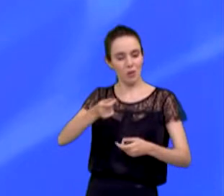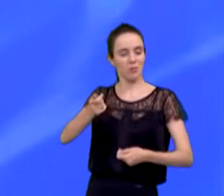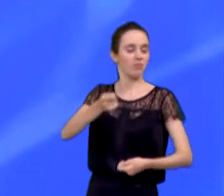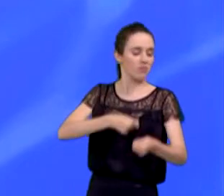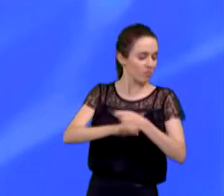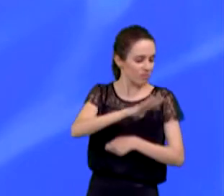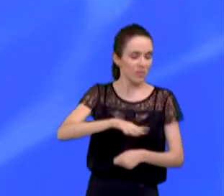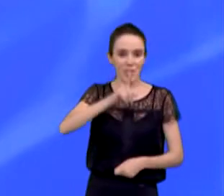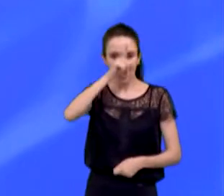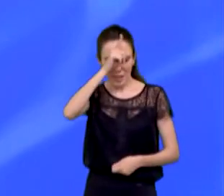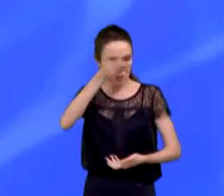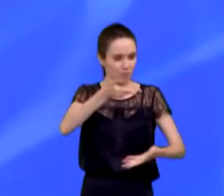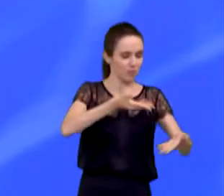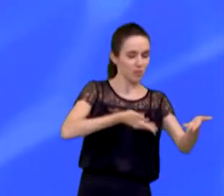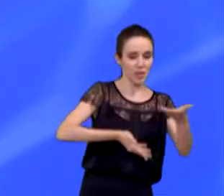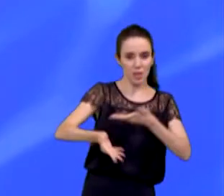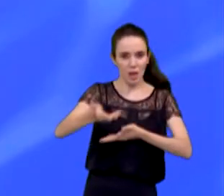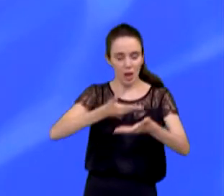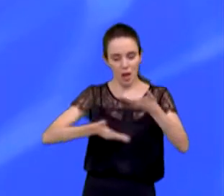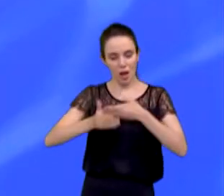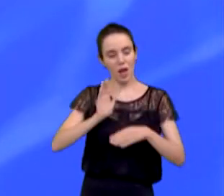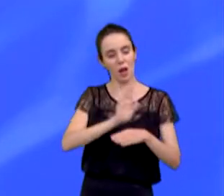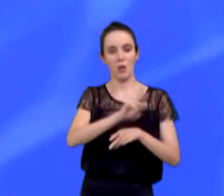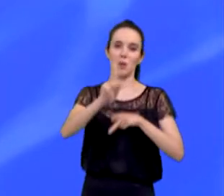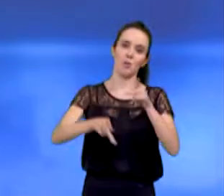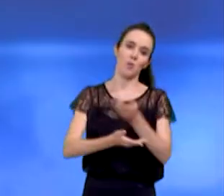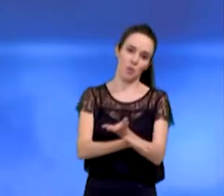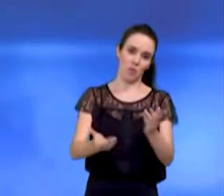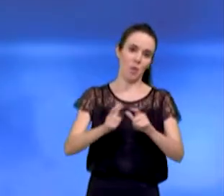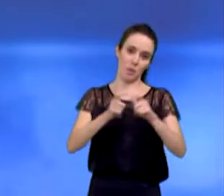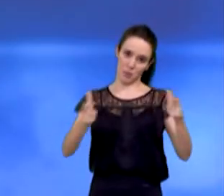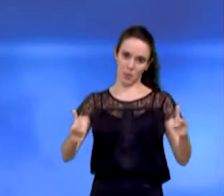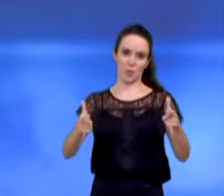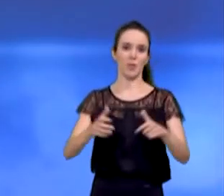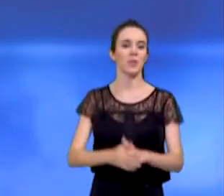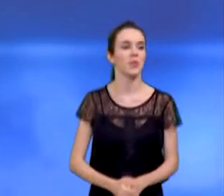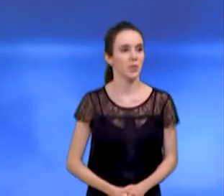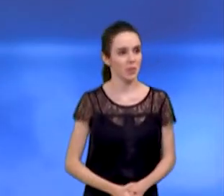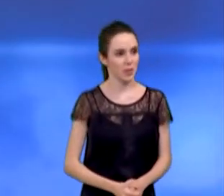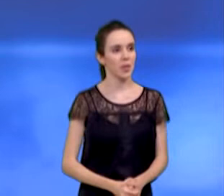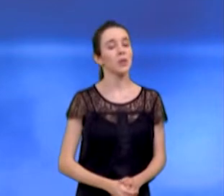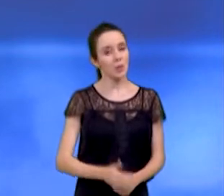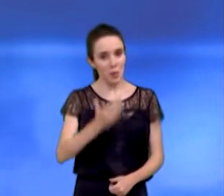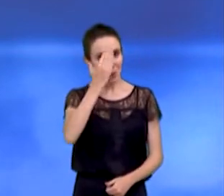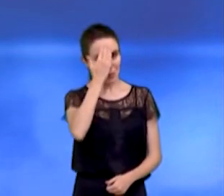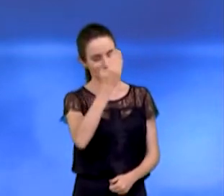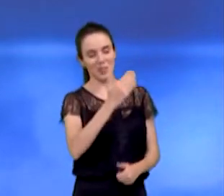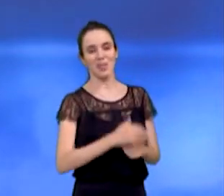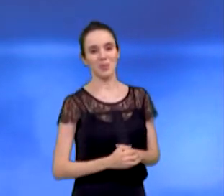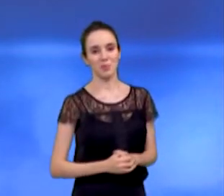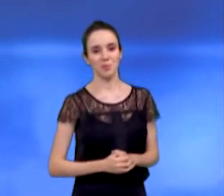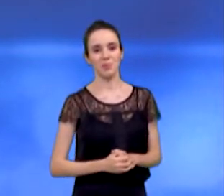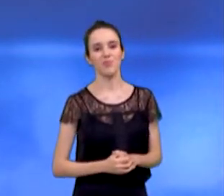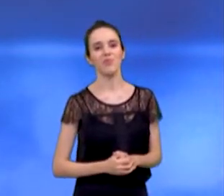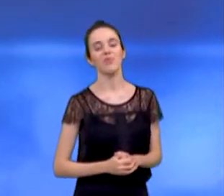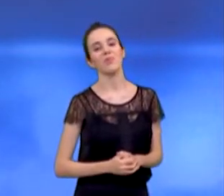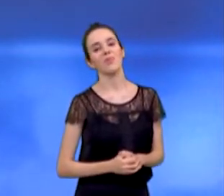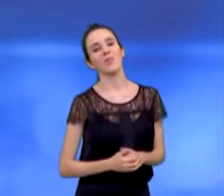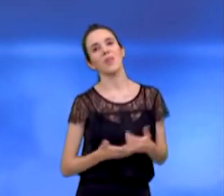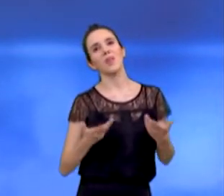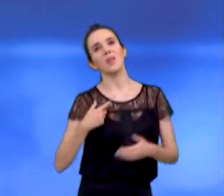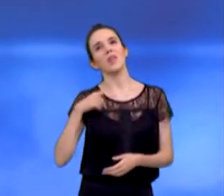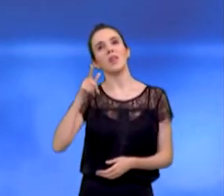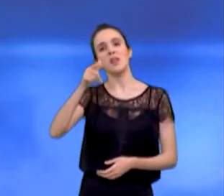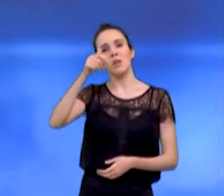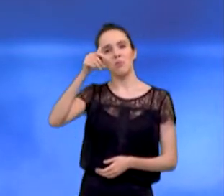governar para a maioria. A réplica, candidata. Obrigada, candidata. Nós vimos aqui o atual